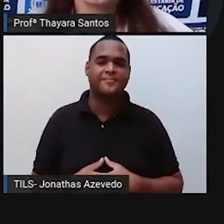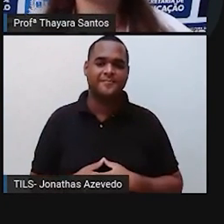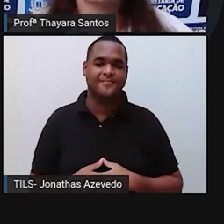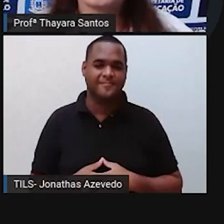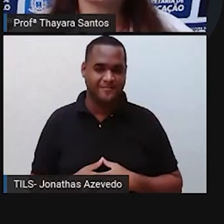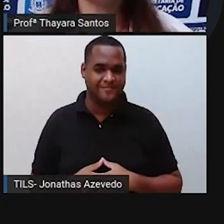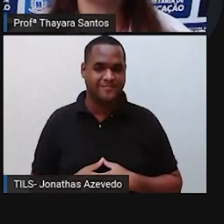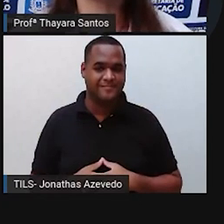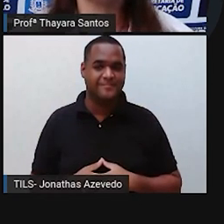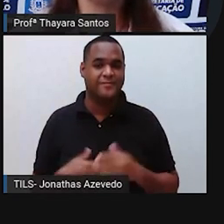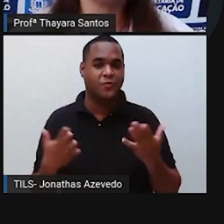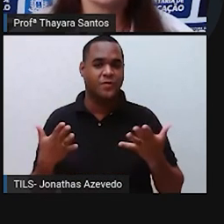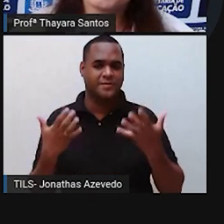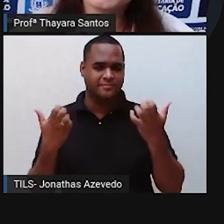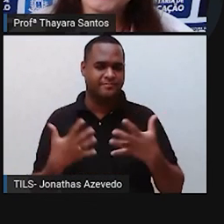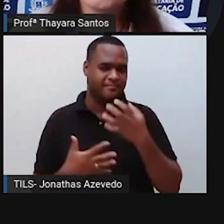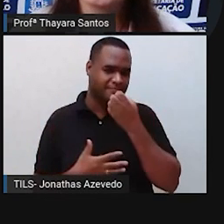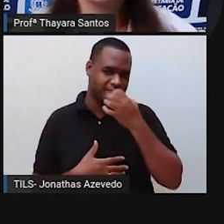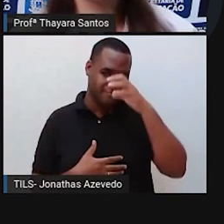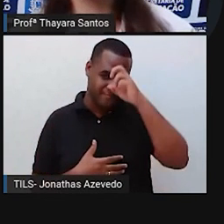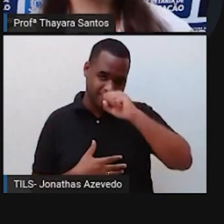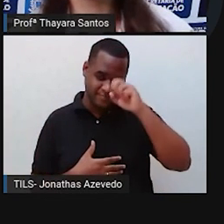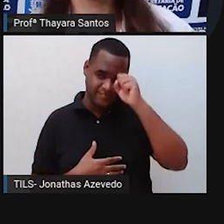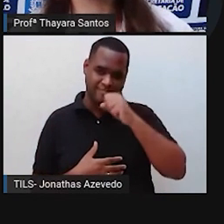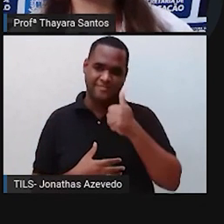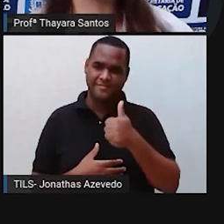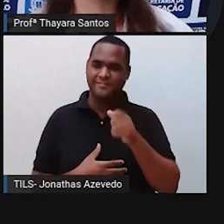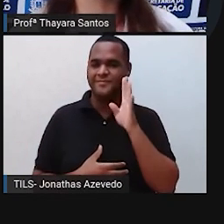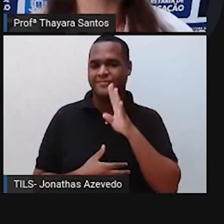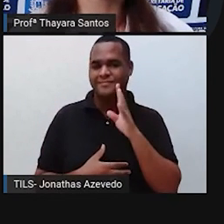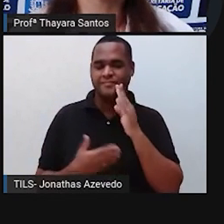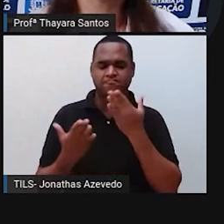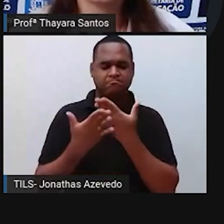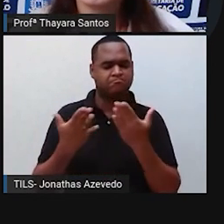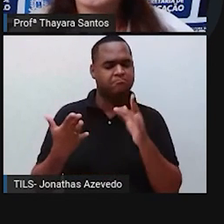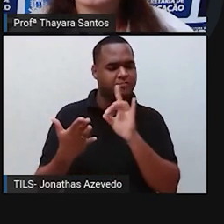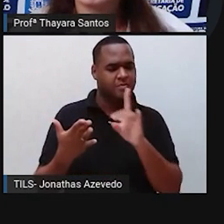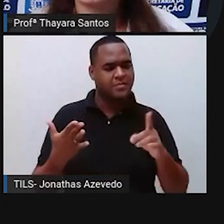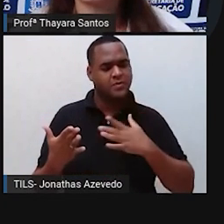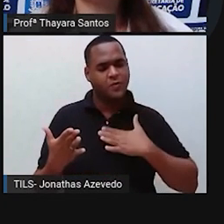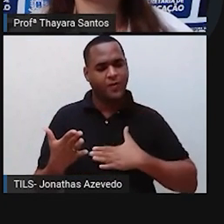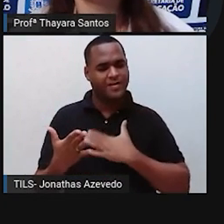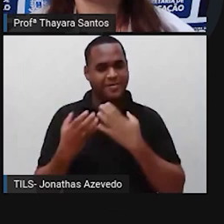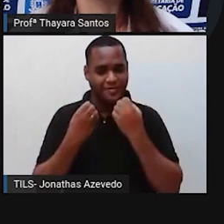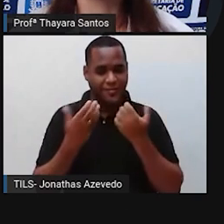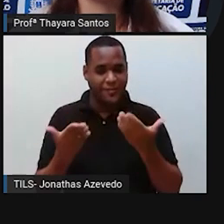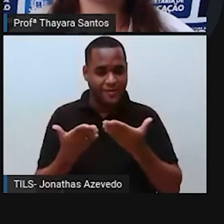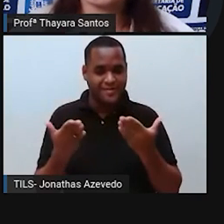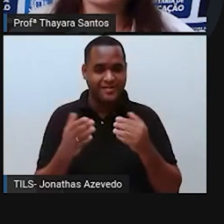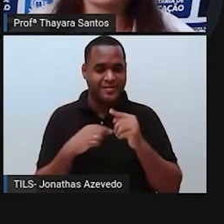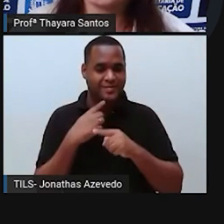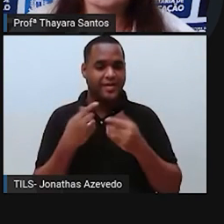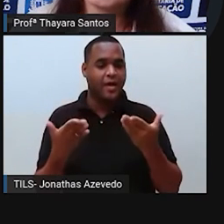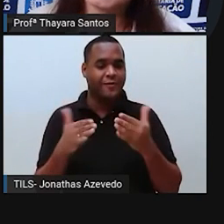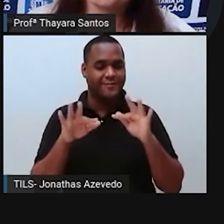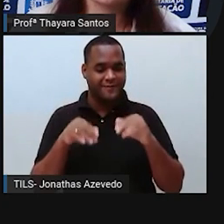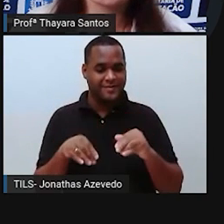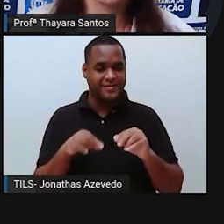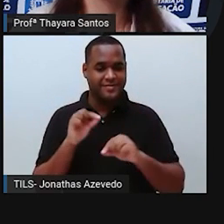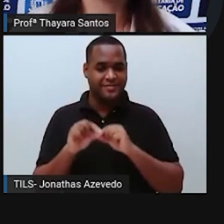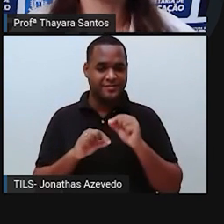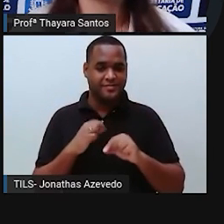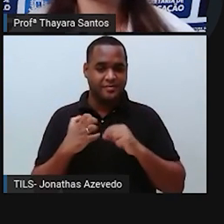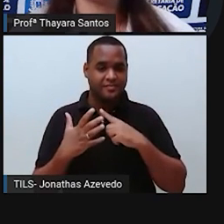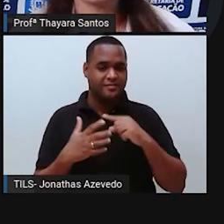E eu acho que hoje a gente aprendeu muita coisa bacana, hein? Espero que vocês tenham gostado da aula de hoje. A gente vai ficar por aqui.